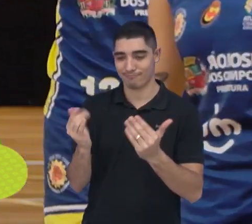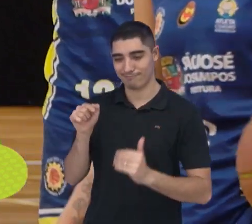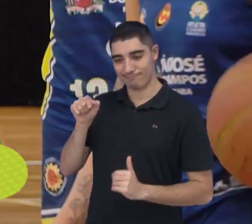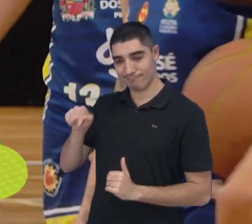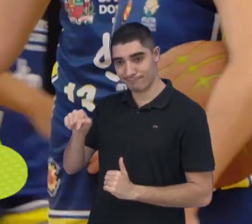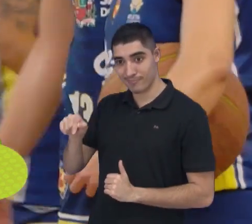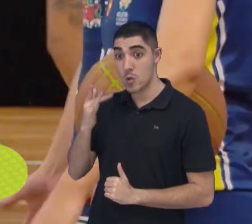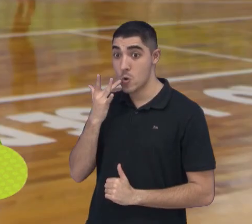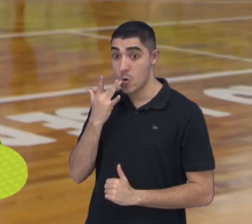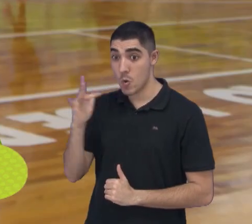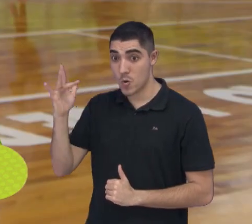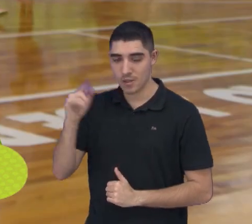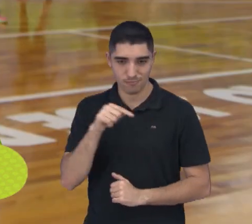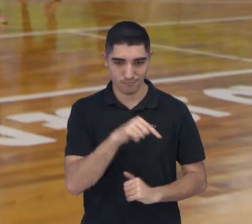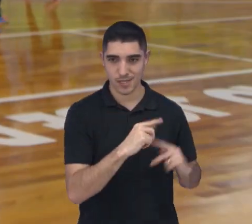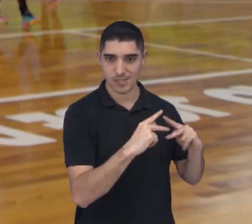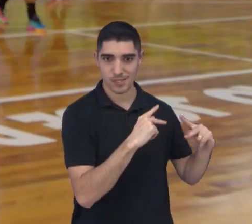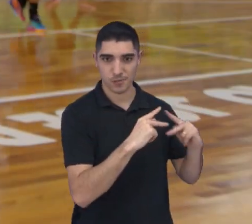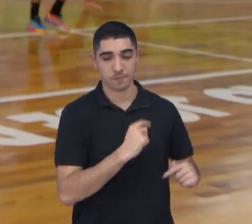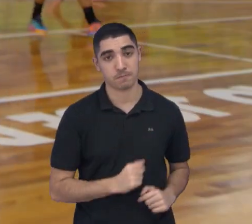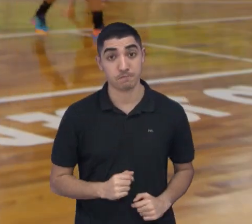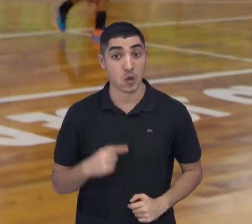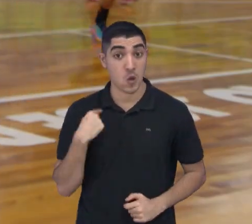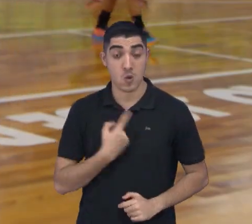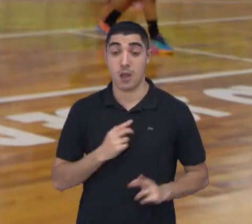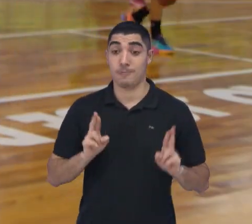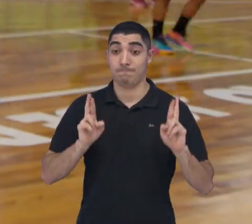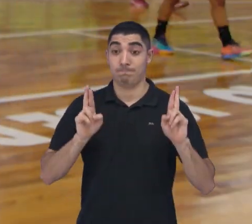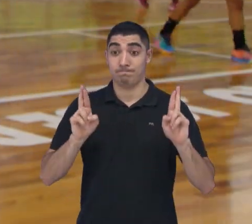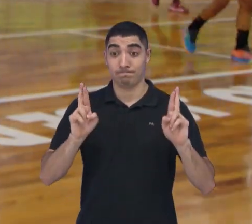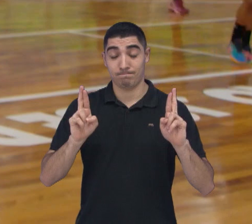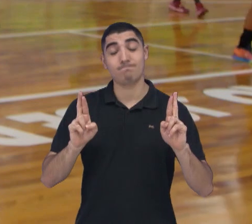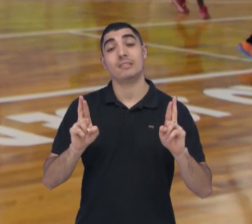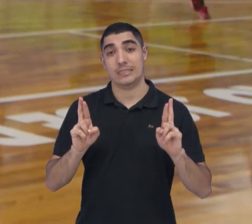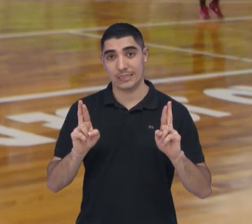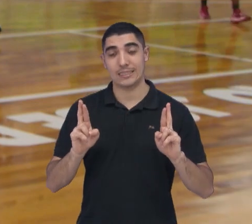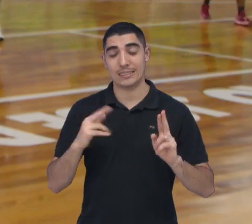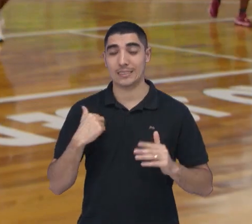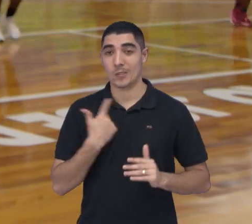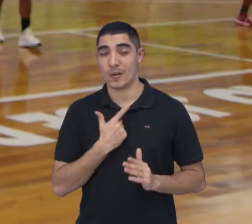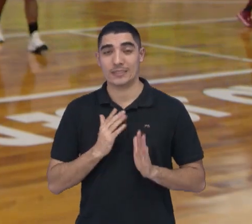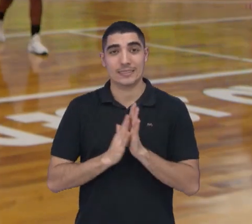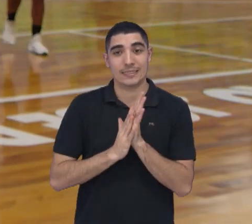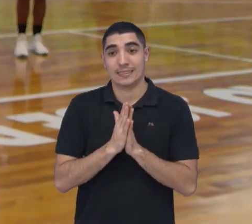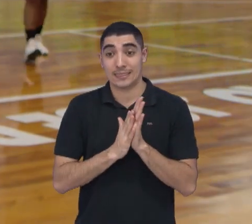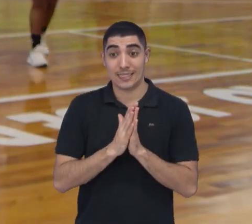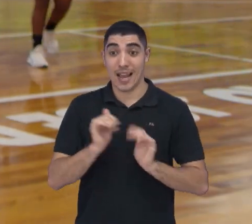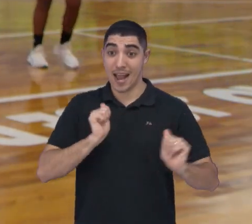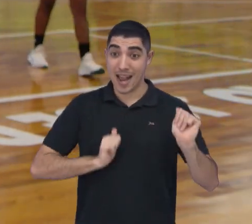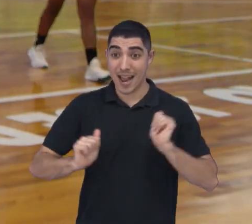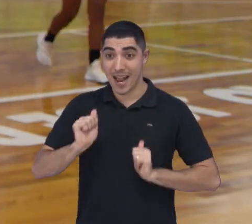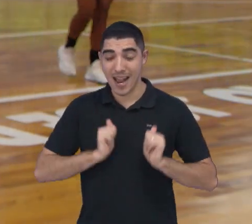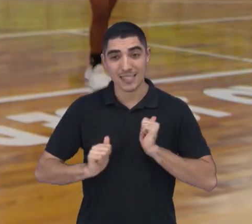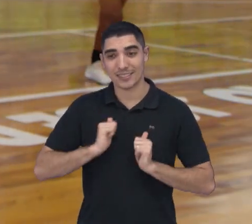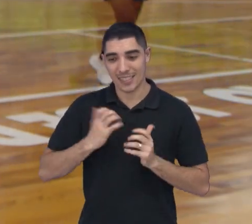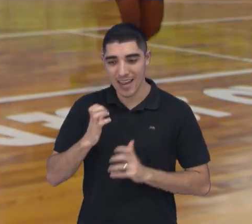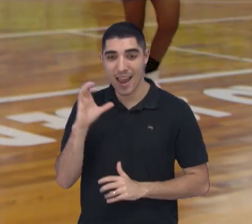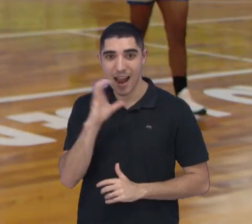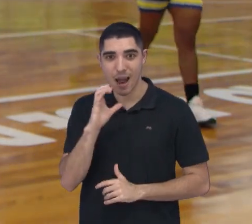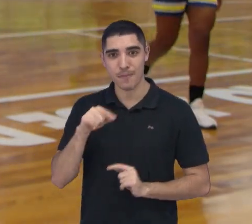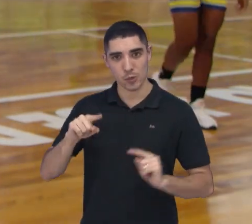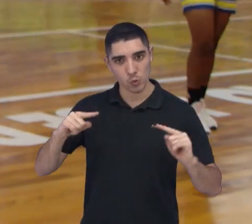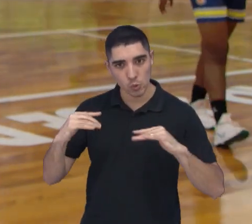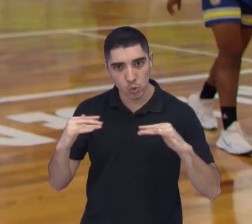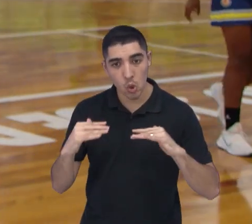tradicional Ourinhos. A nossa expectativa está bem alta, todo mundo muito animado, está sendo duas semanas aí já de preparação muito intensas,